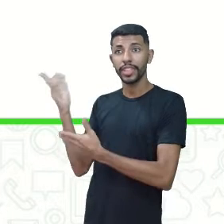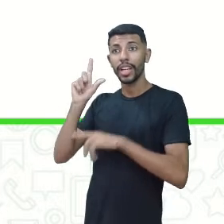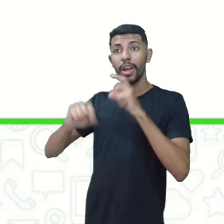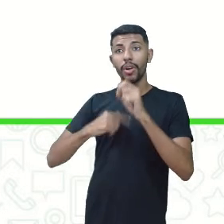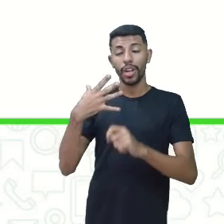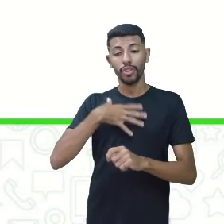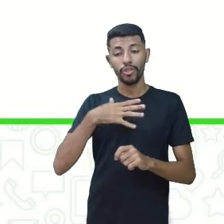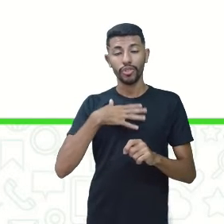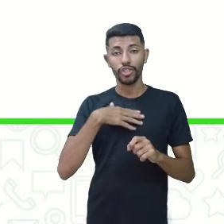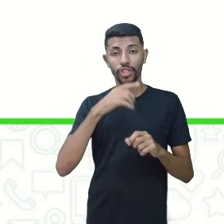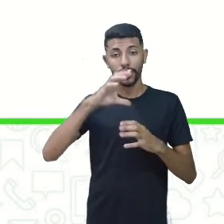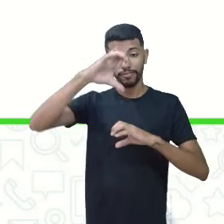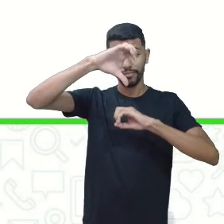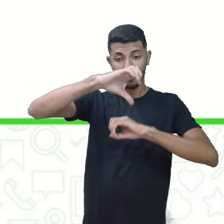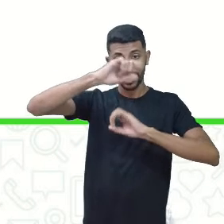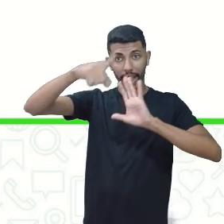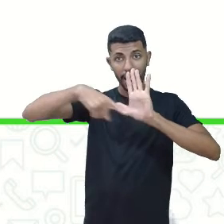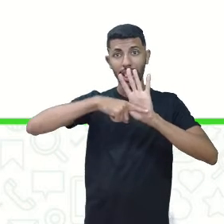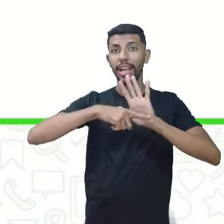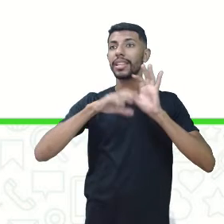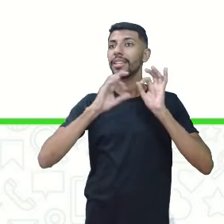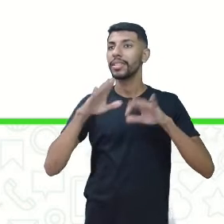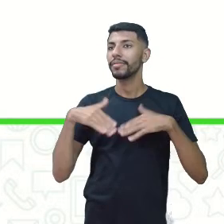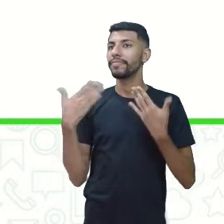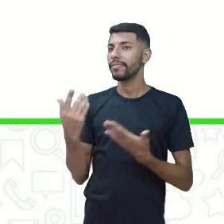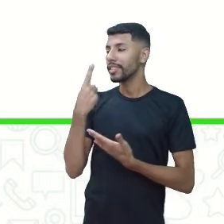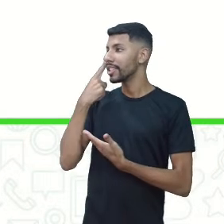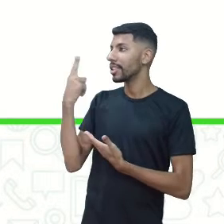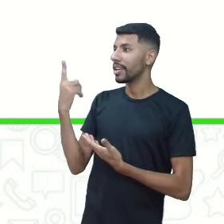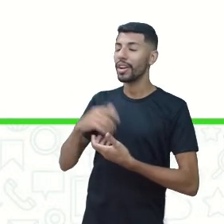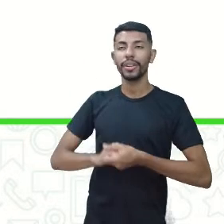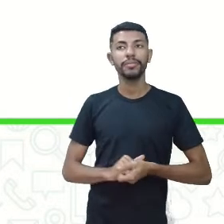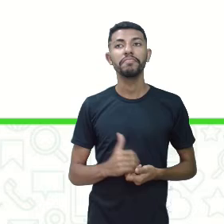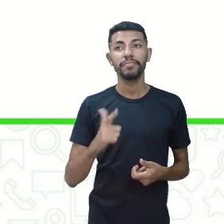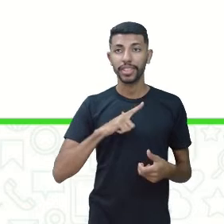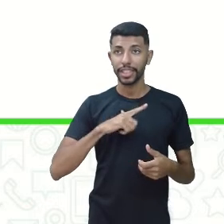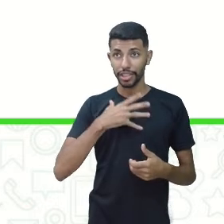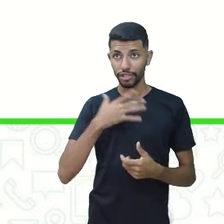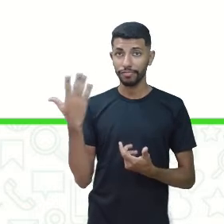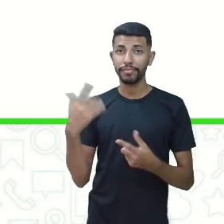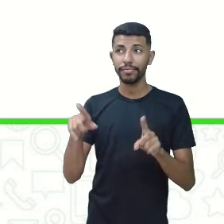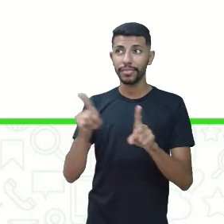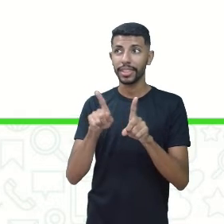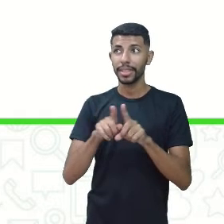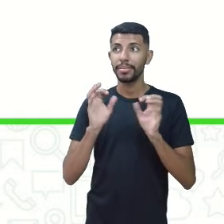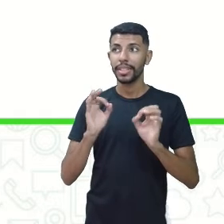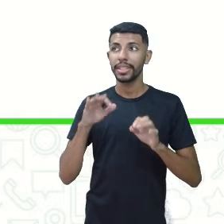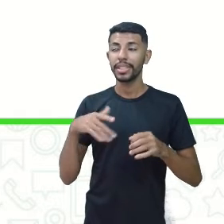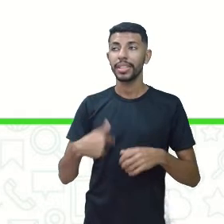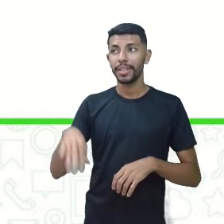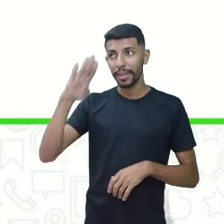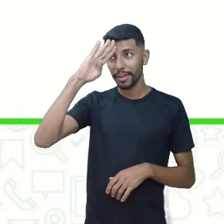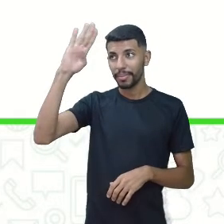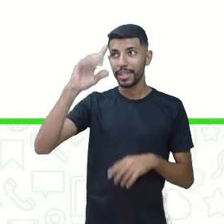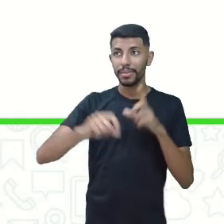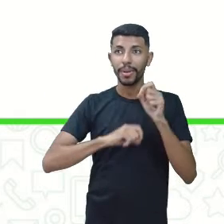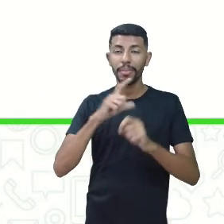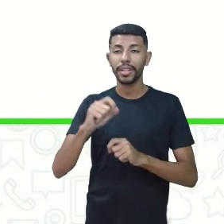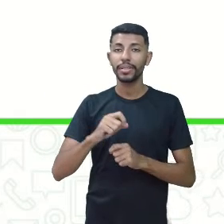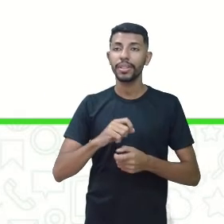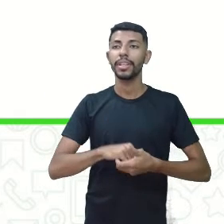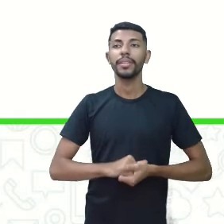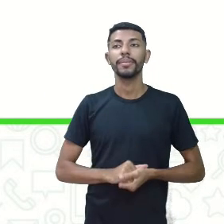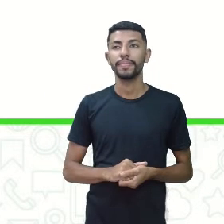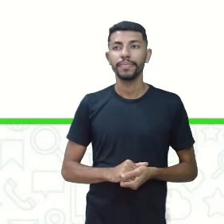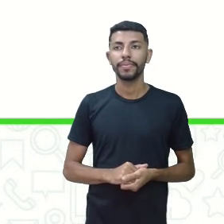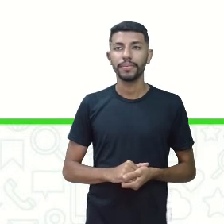negativa. Olá, professor. Então, existe a forma interrogativa negativa, principalmente no chamado question tag, que